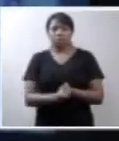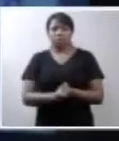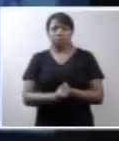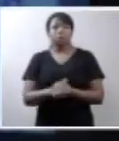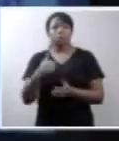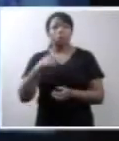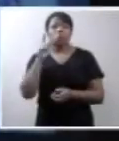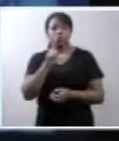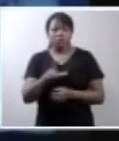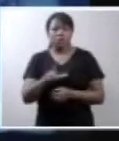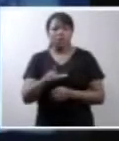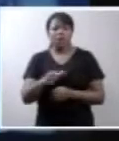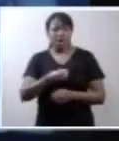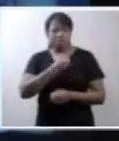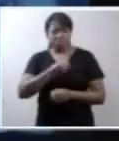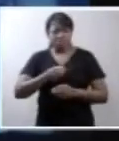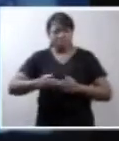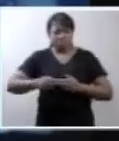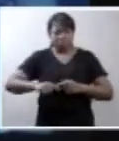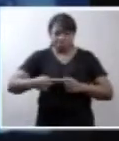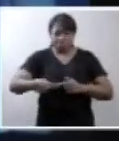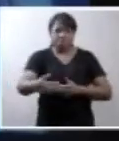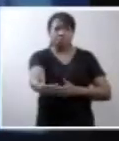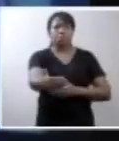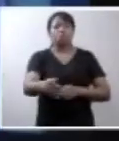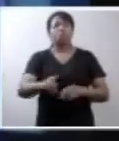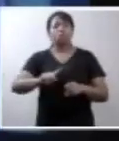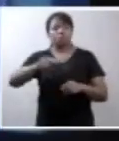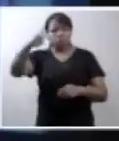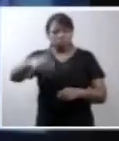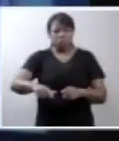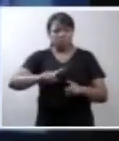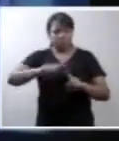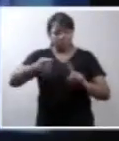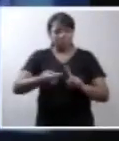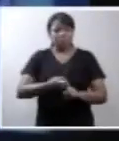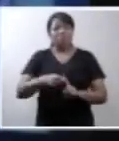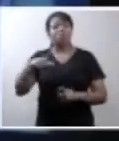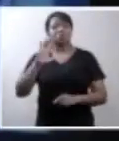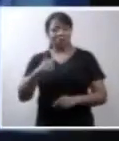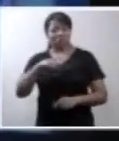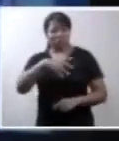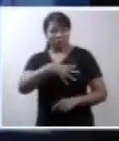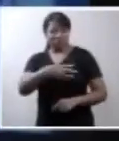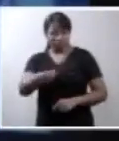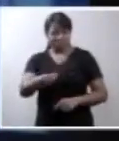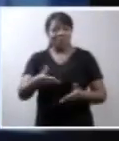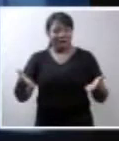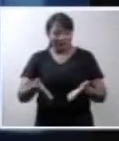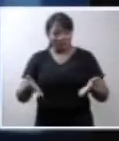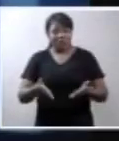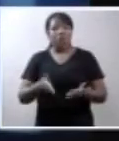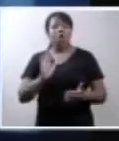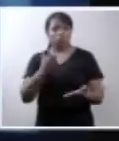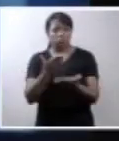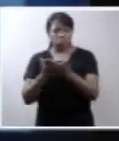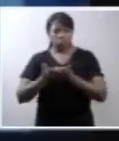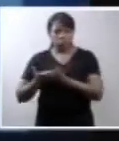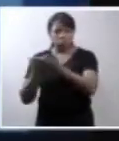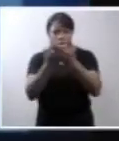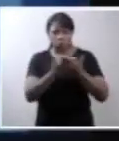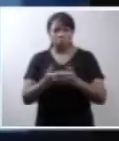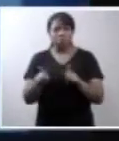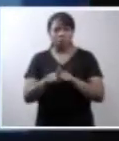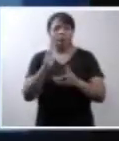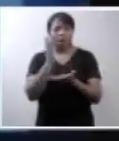Eu consegui levar minha vida adiante, engravidei de novo, tive essa coisa linda, estou estudando, estou terminando a escola,